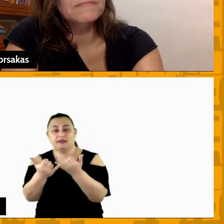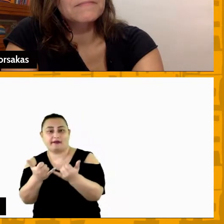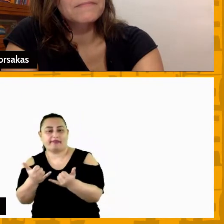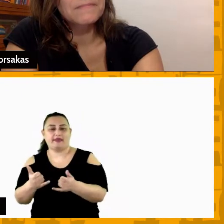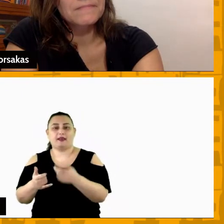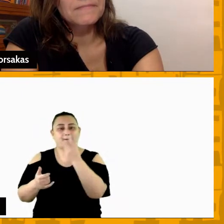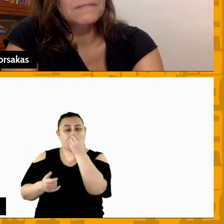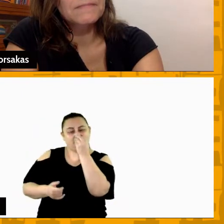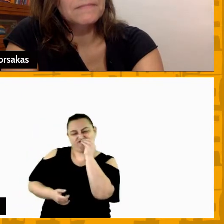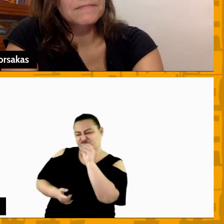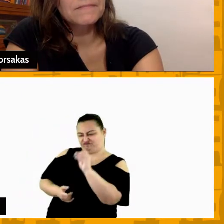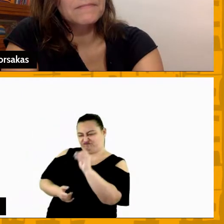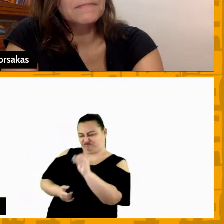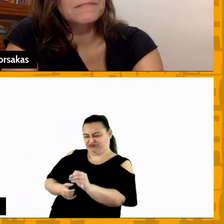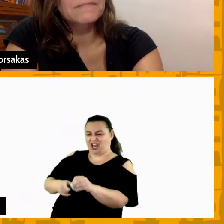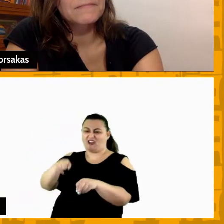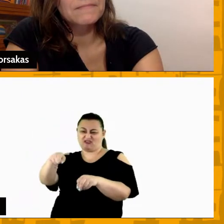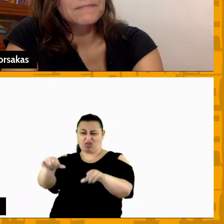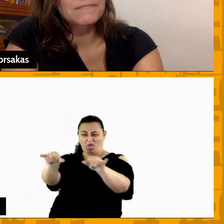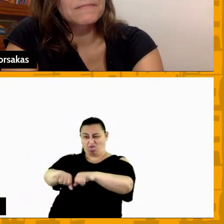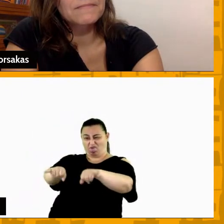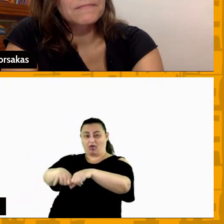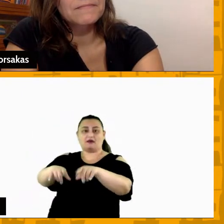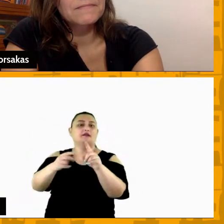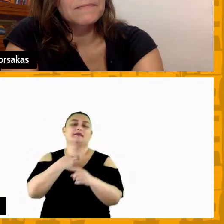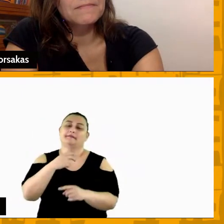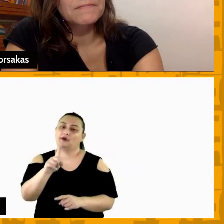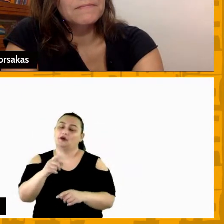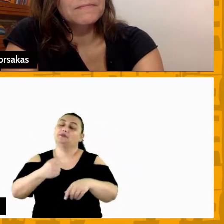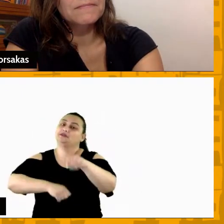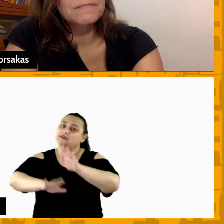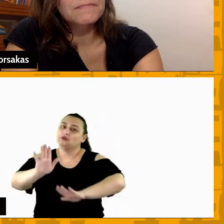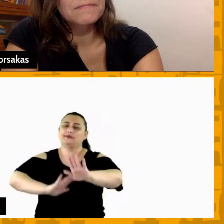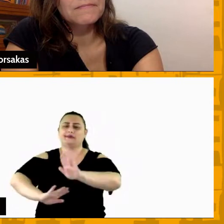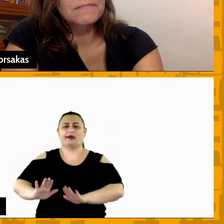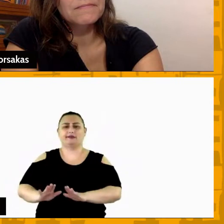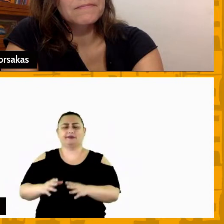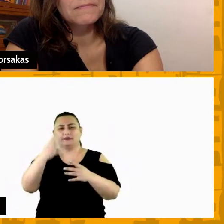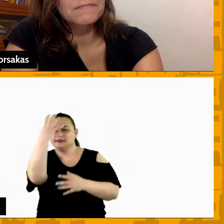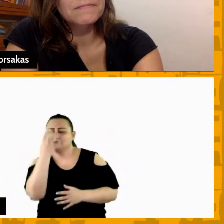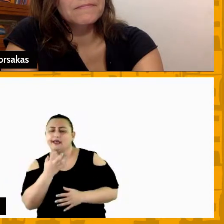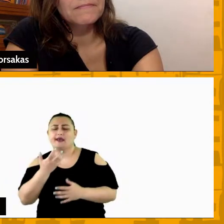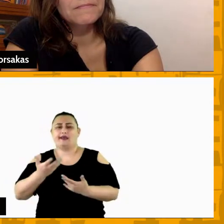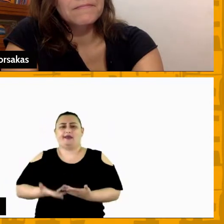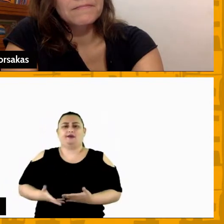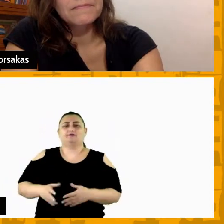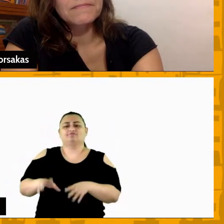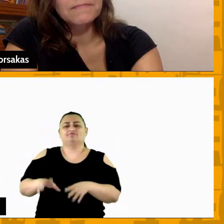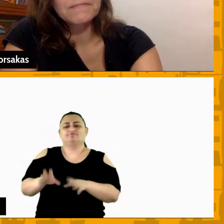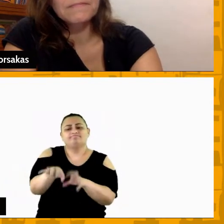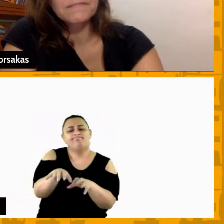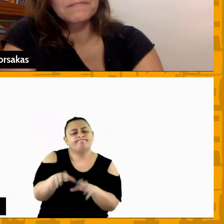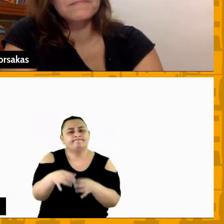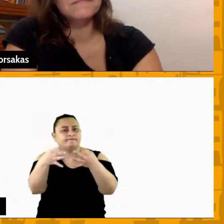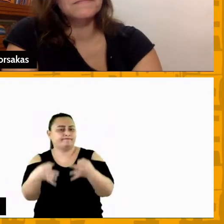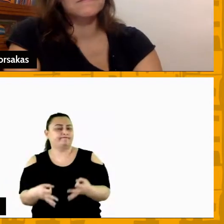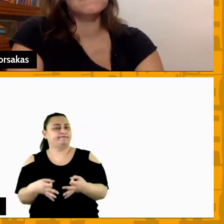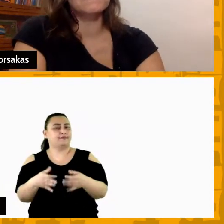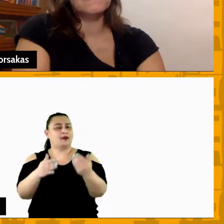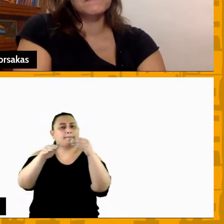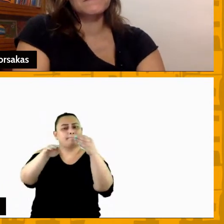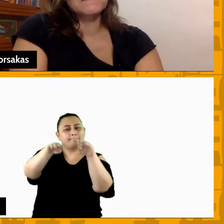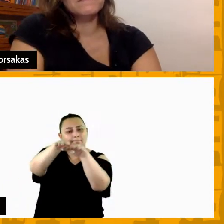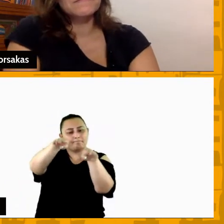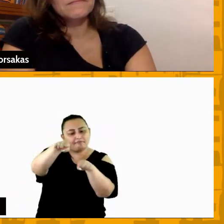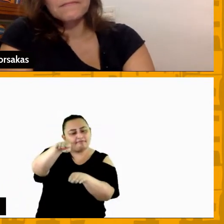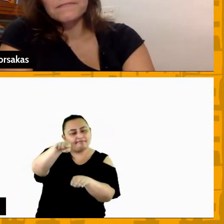menosprezo então esse cuidado também a gente tem que estar o tempo todo até por trabalhar em vários níveis em vários momentos